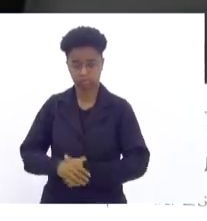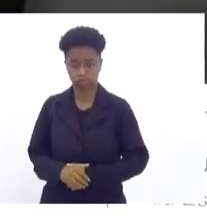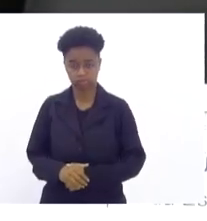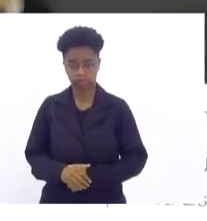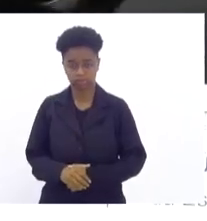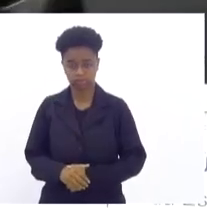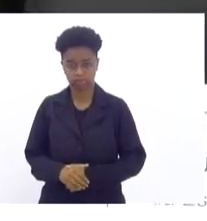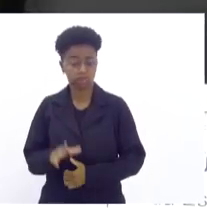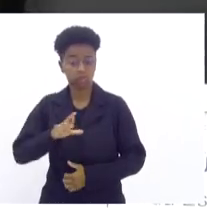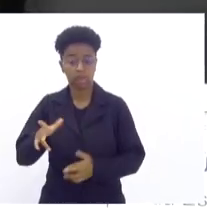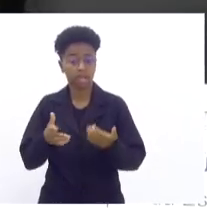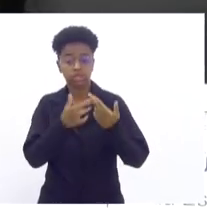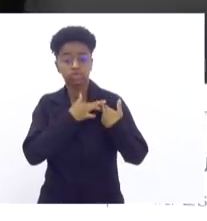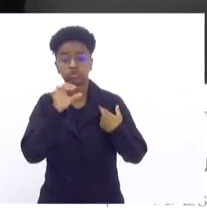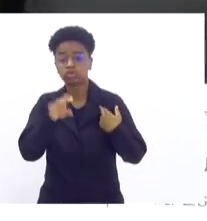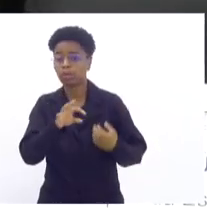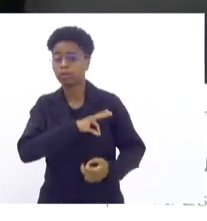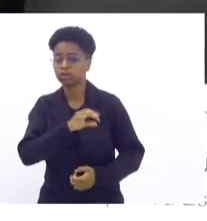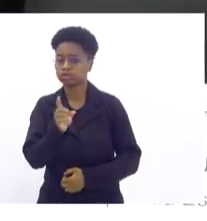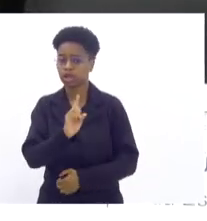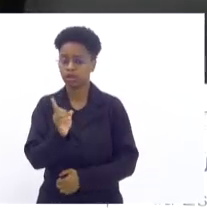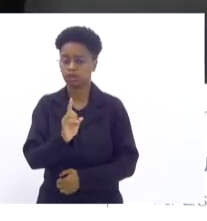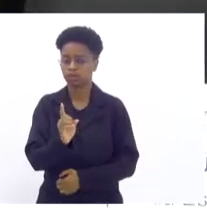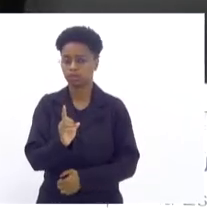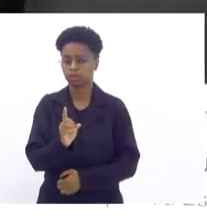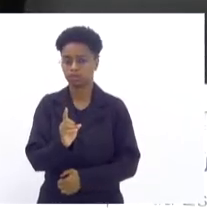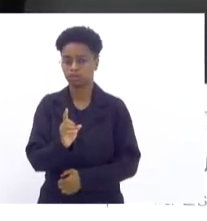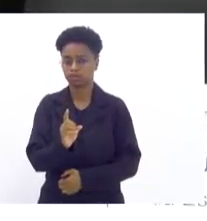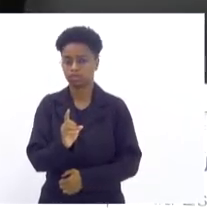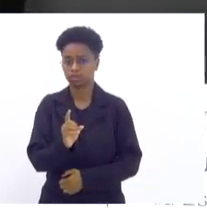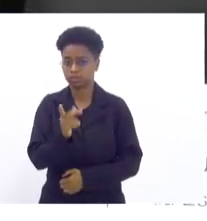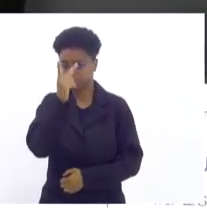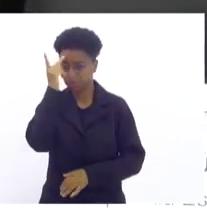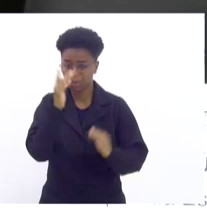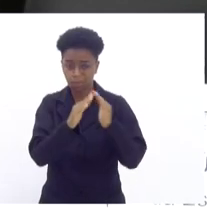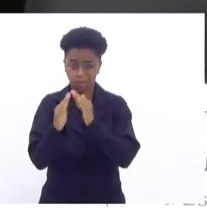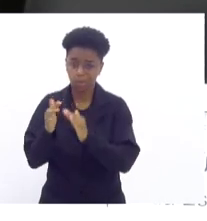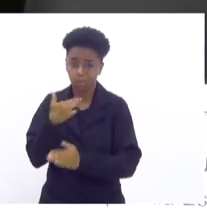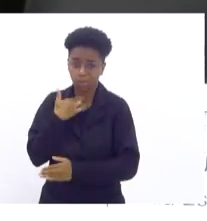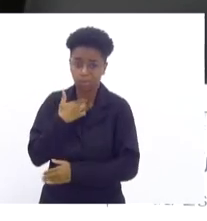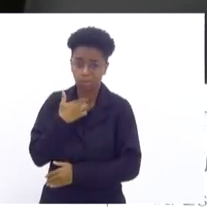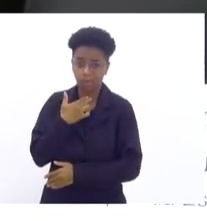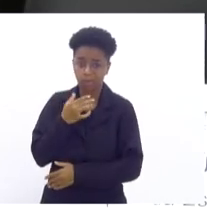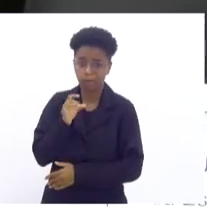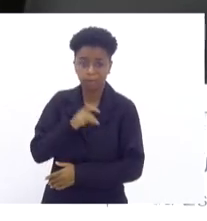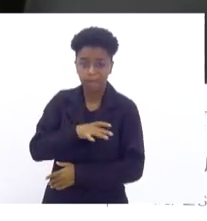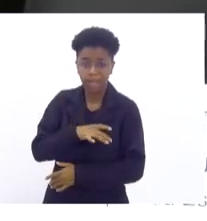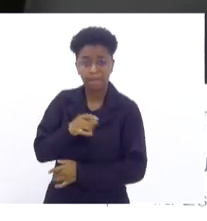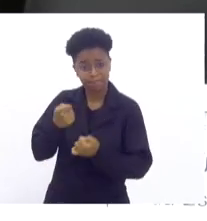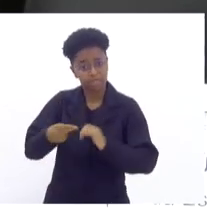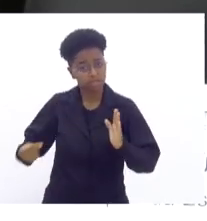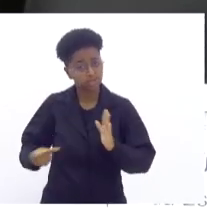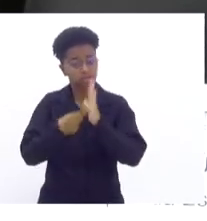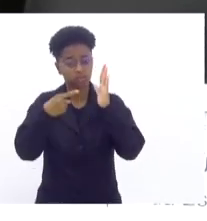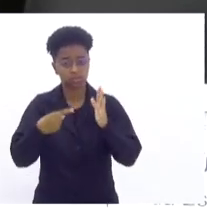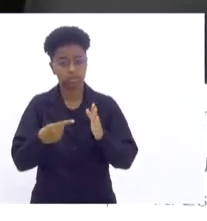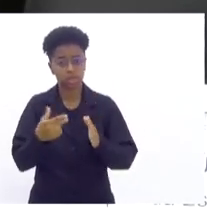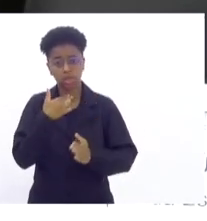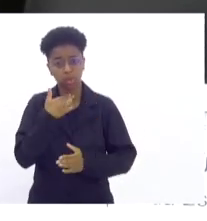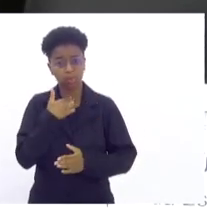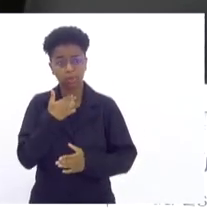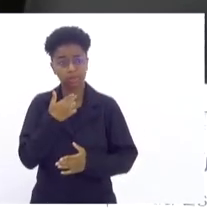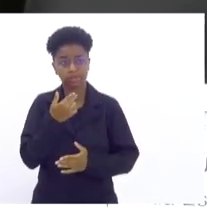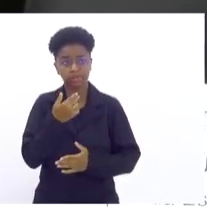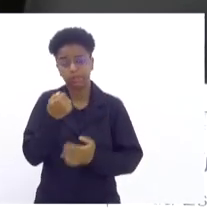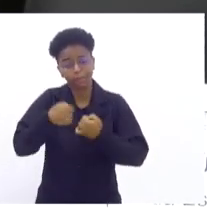Não é responsabilidade só das polícias, não, gente. Morador não pode ter medo, pega lá o disco de denúncia e denuncia. Ele não precisa se